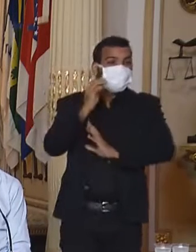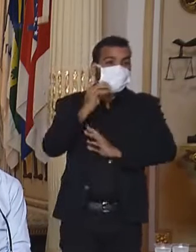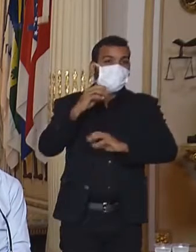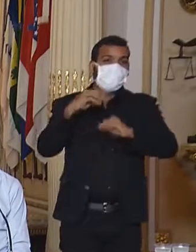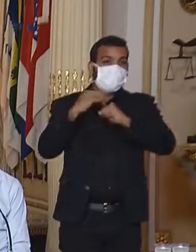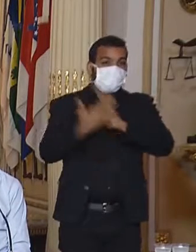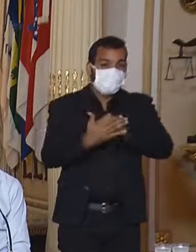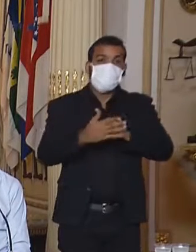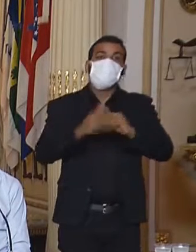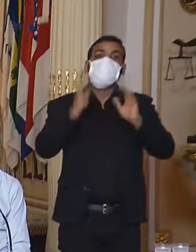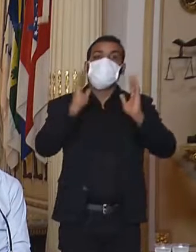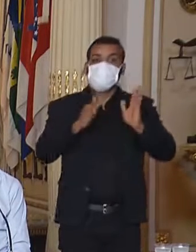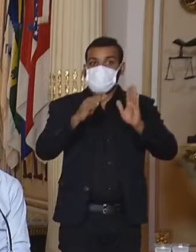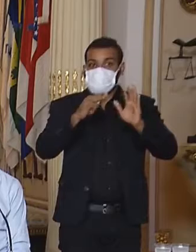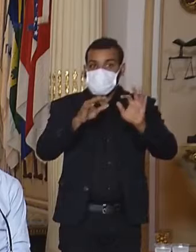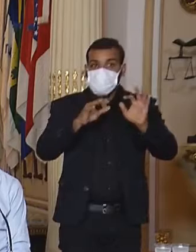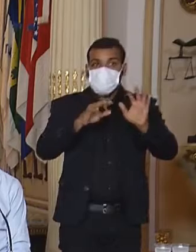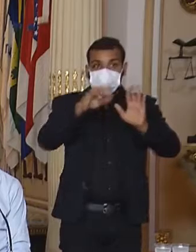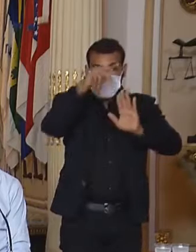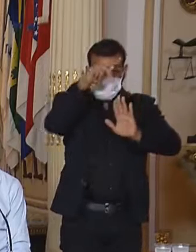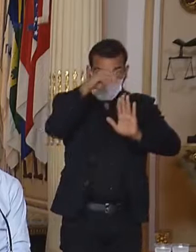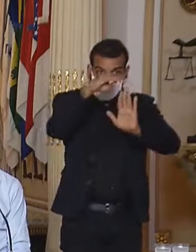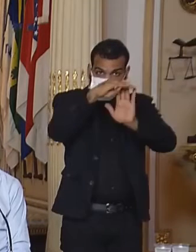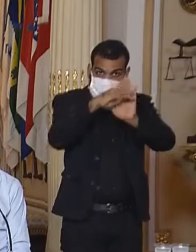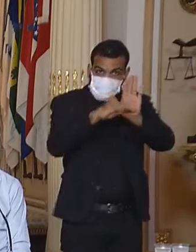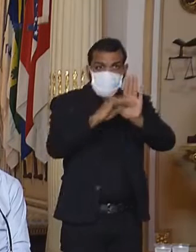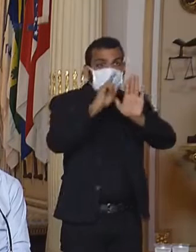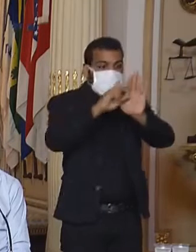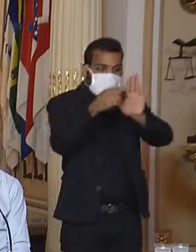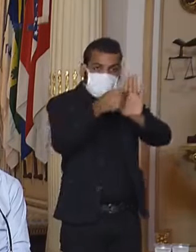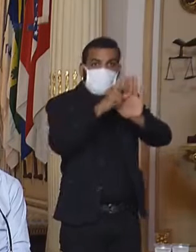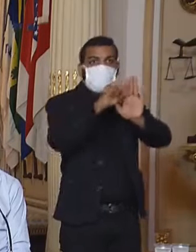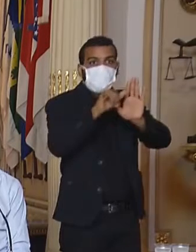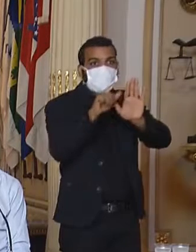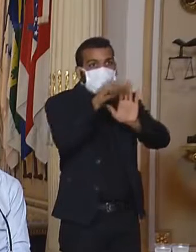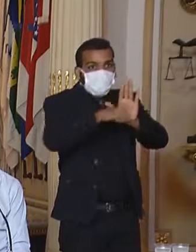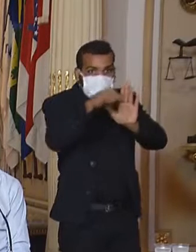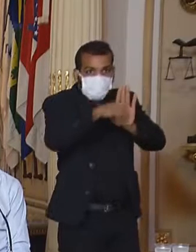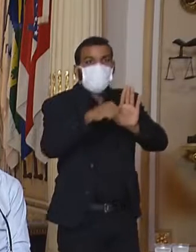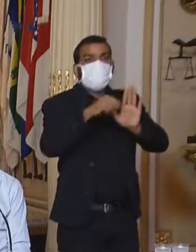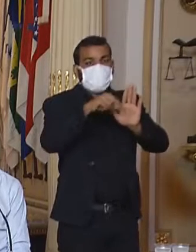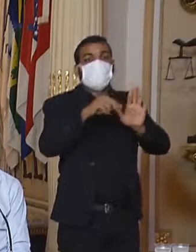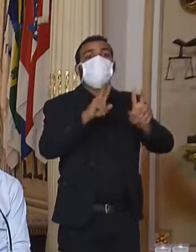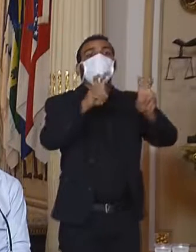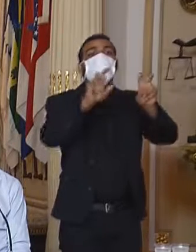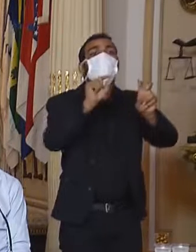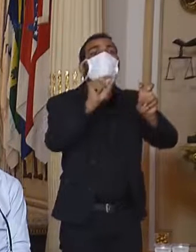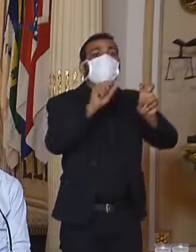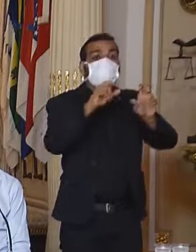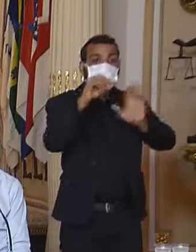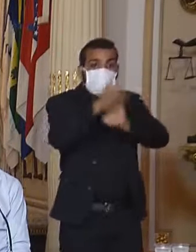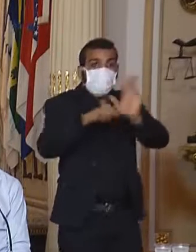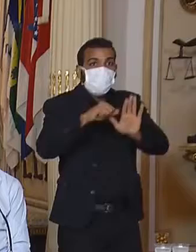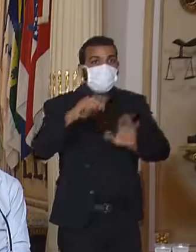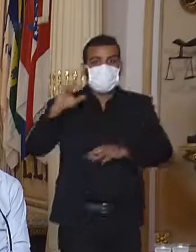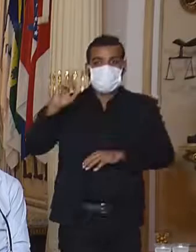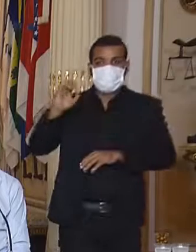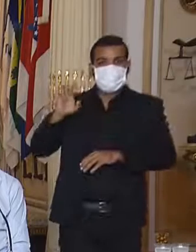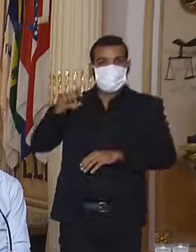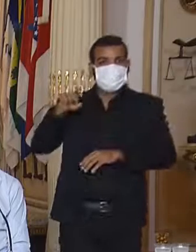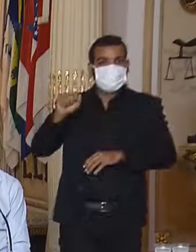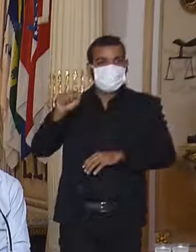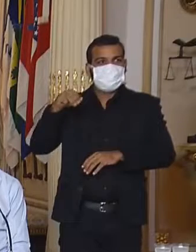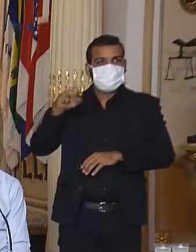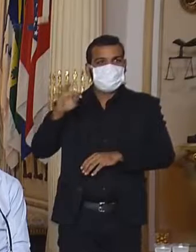o nosso protocolo, ele será atualizado em relação à dexametasona e desde logo,